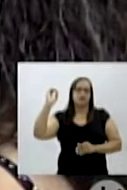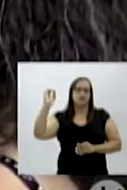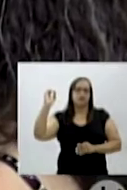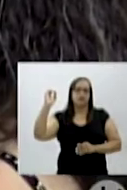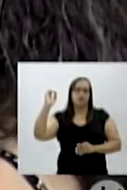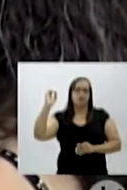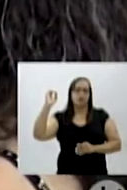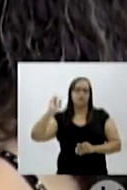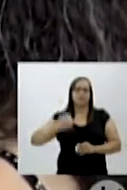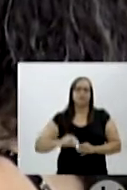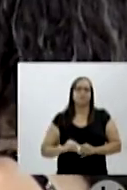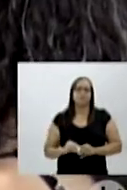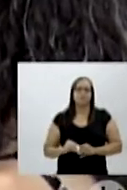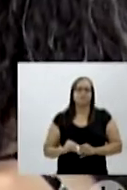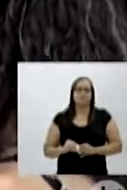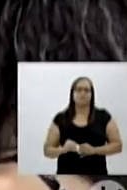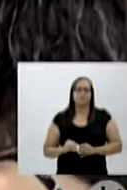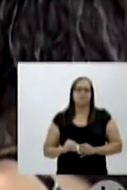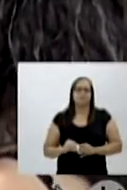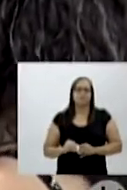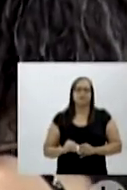e o O.